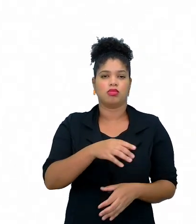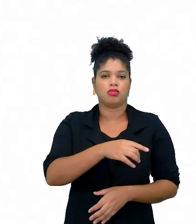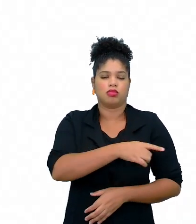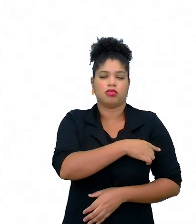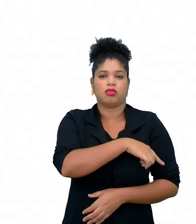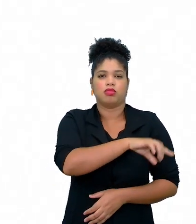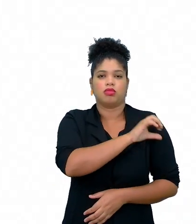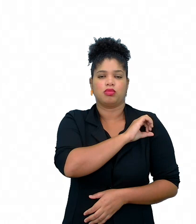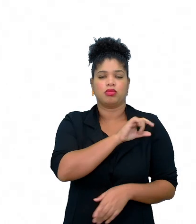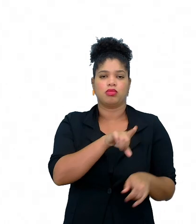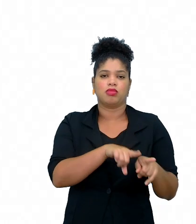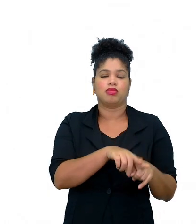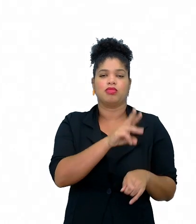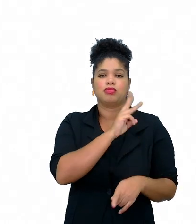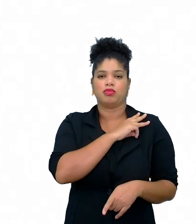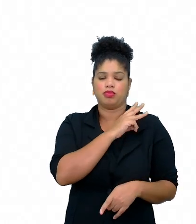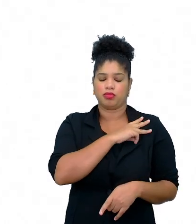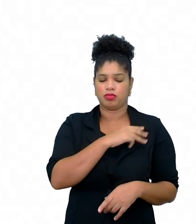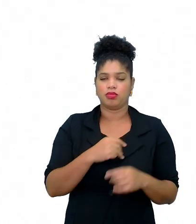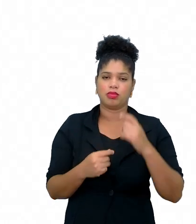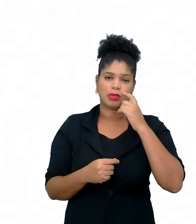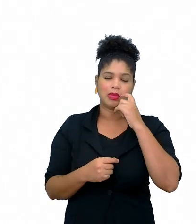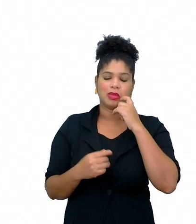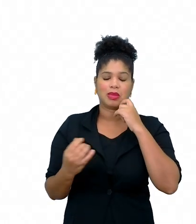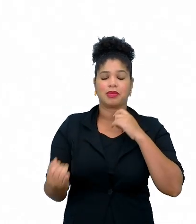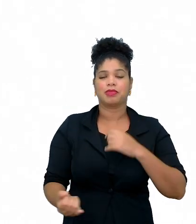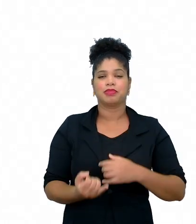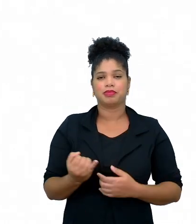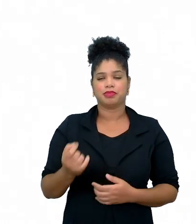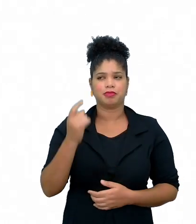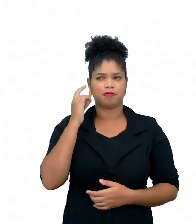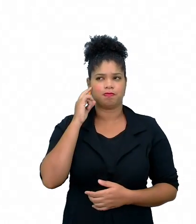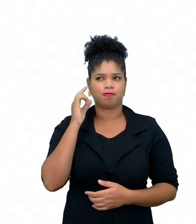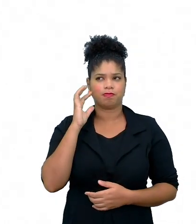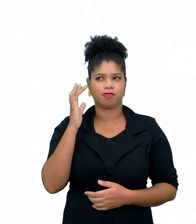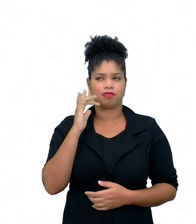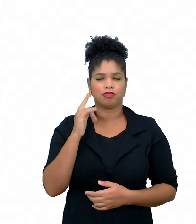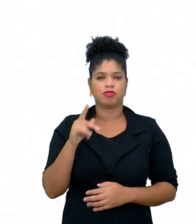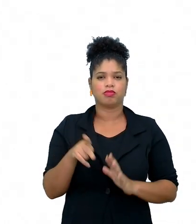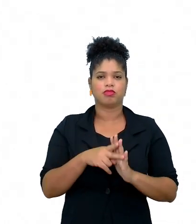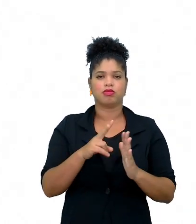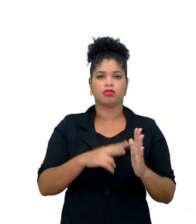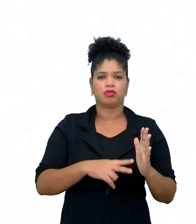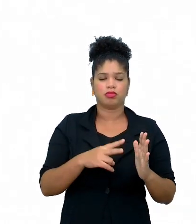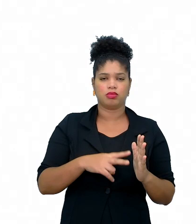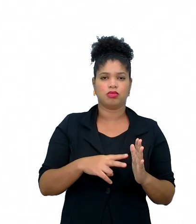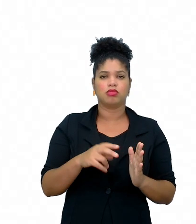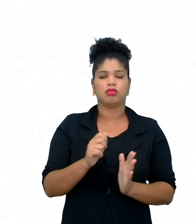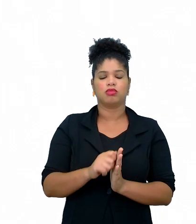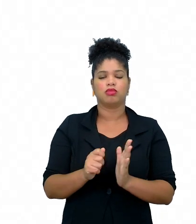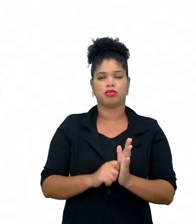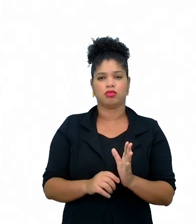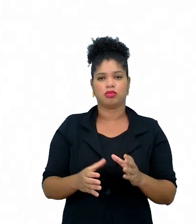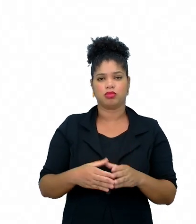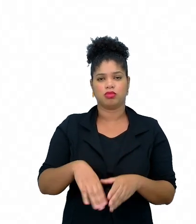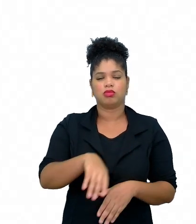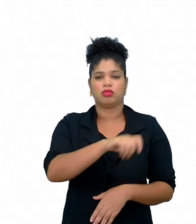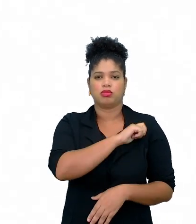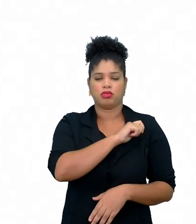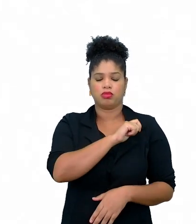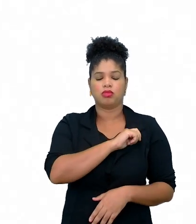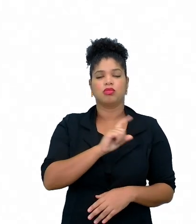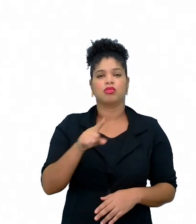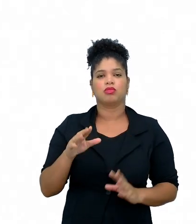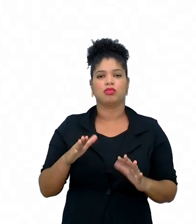e articulem, né, com processos de leitura escrita, de forma interativa, tendo os estudantes como